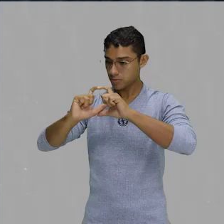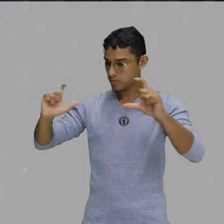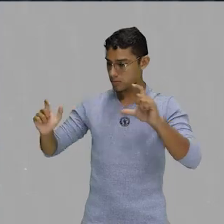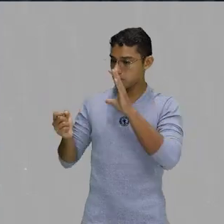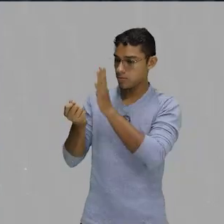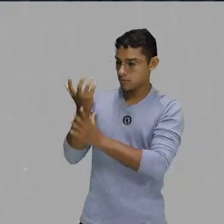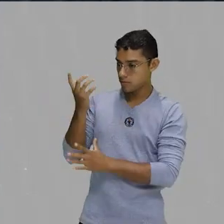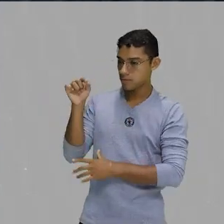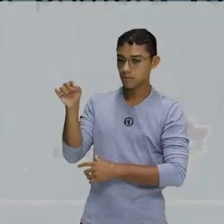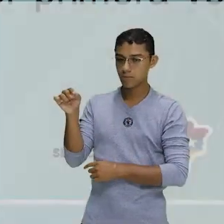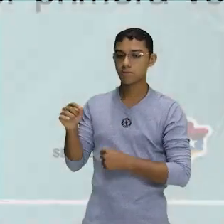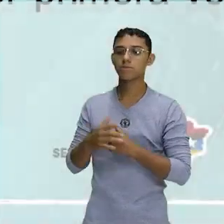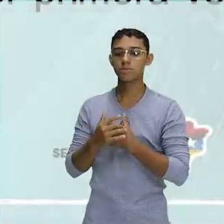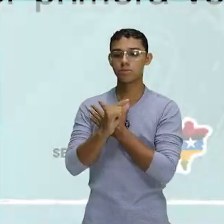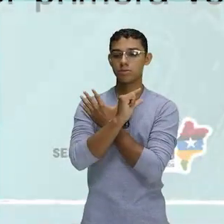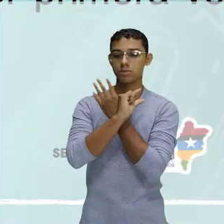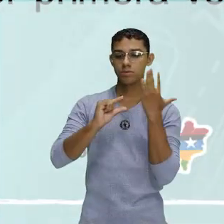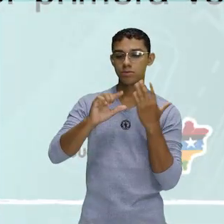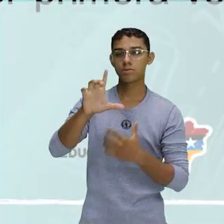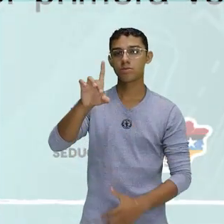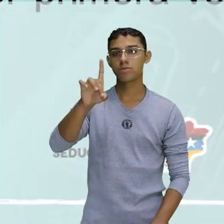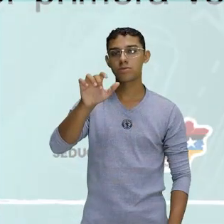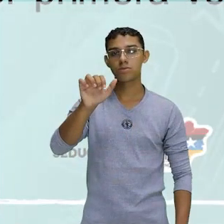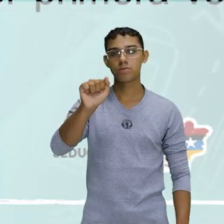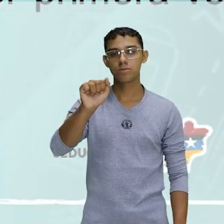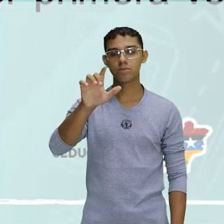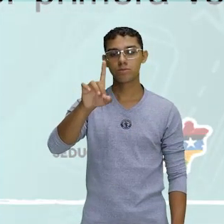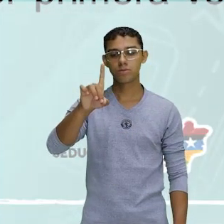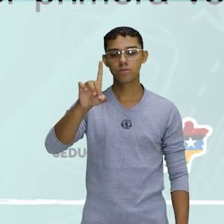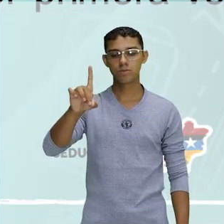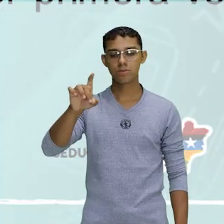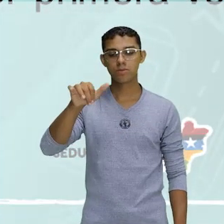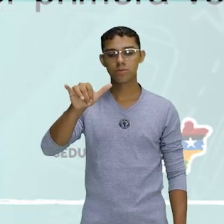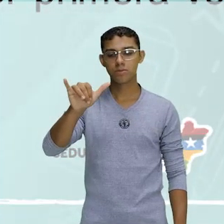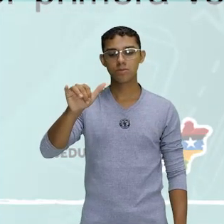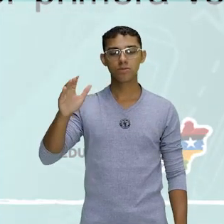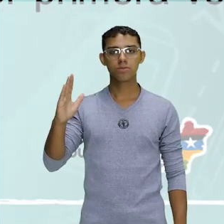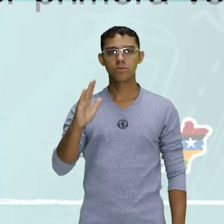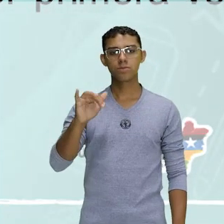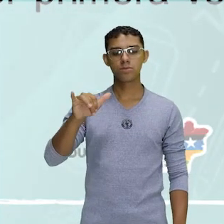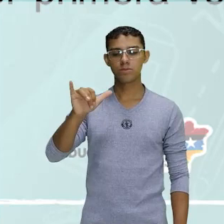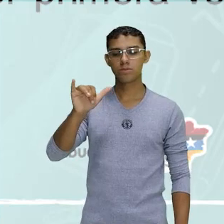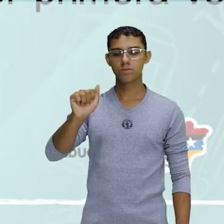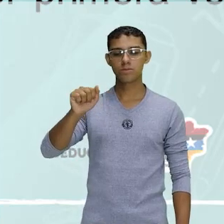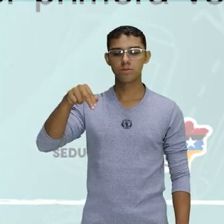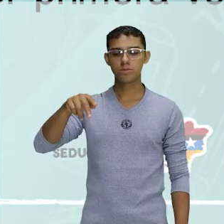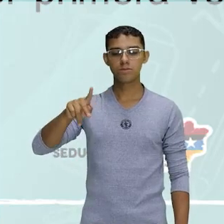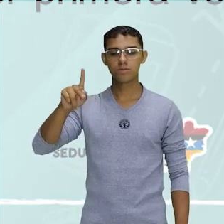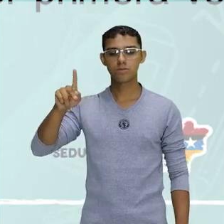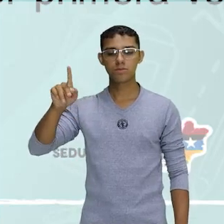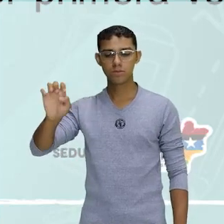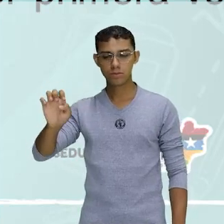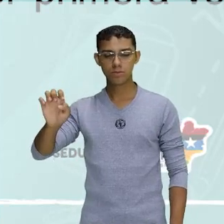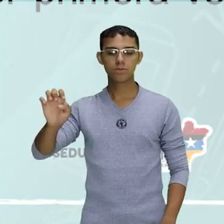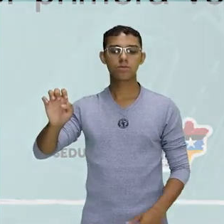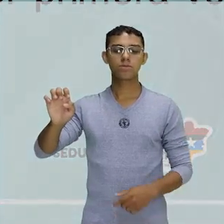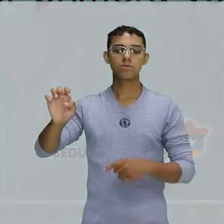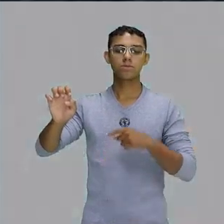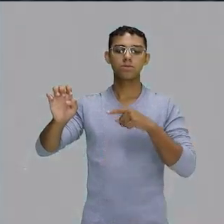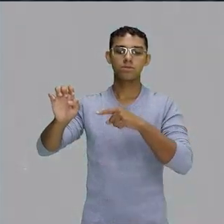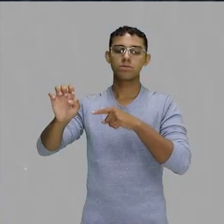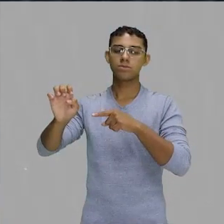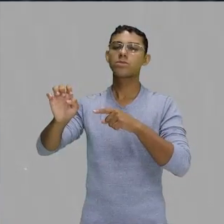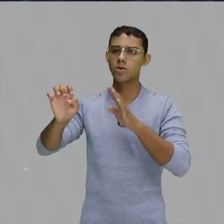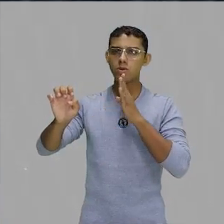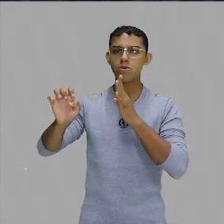por Daddy Yankee, que vocês conhecem. Não, nunca ouvi falar. Conhecem. Lá na frente eu vou mostrar pra vocês como